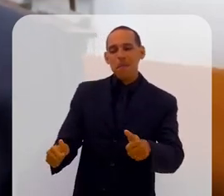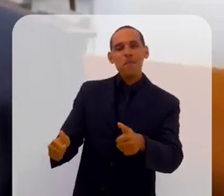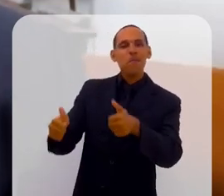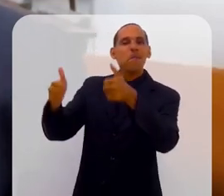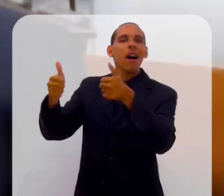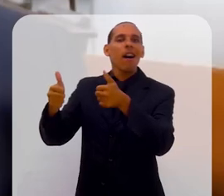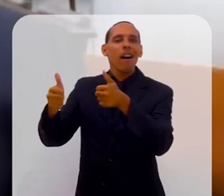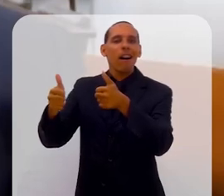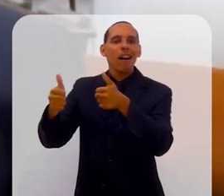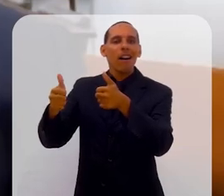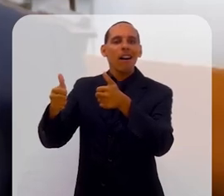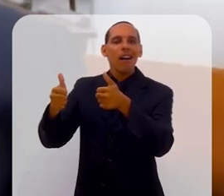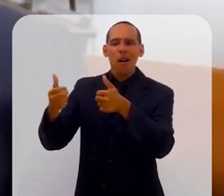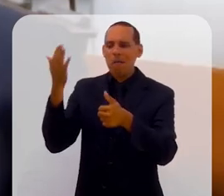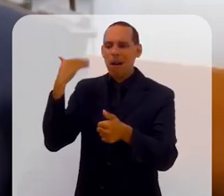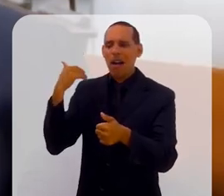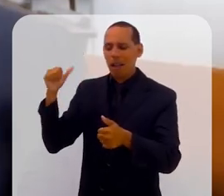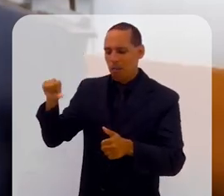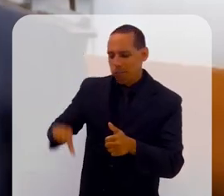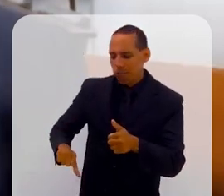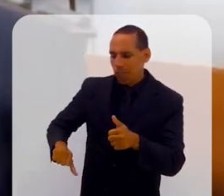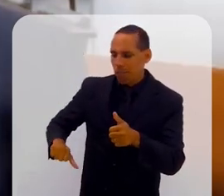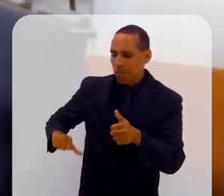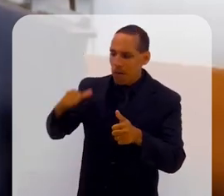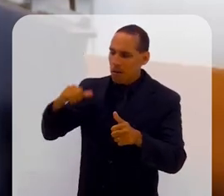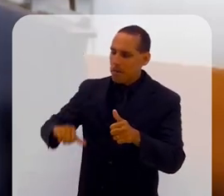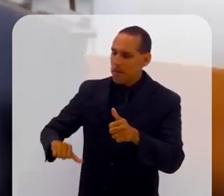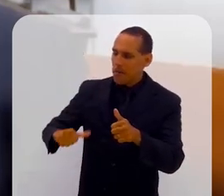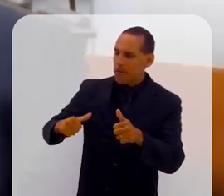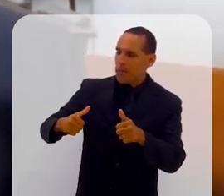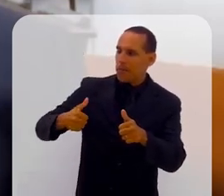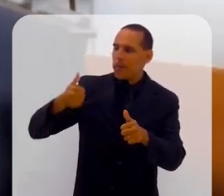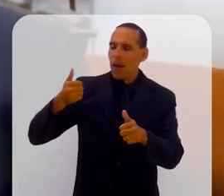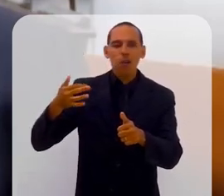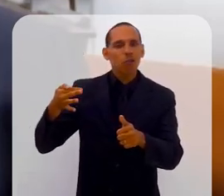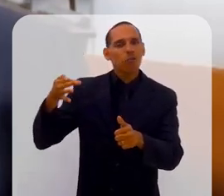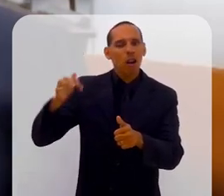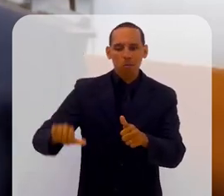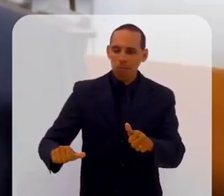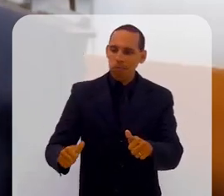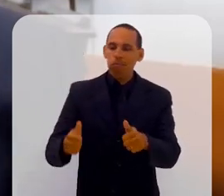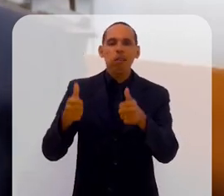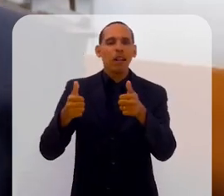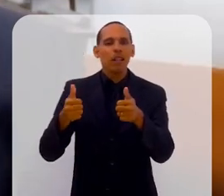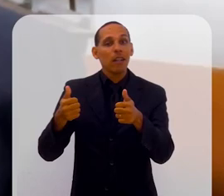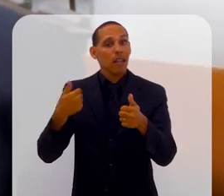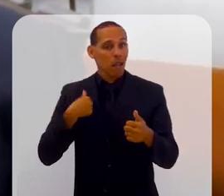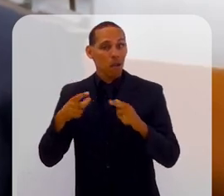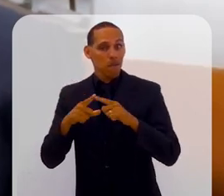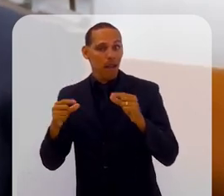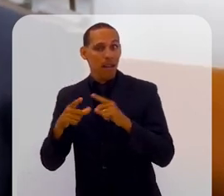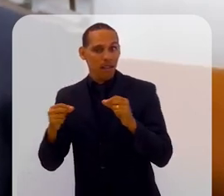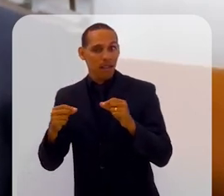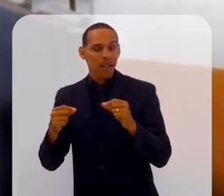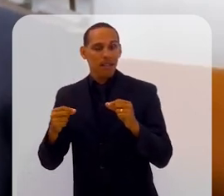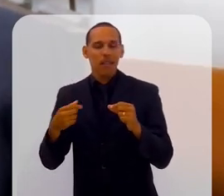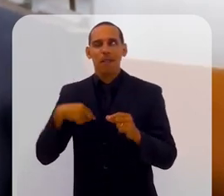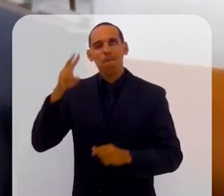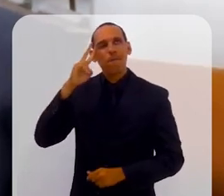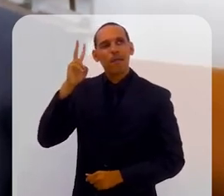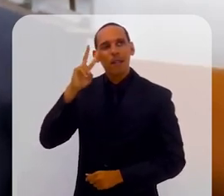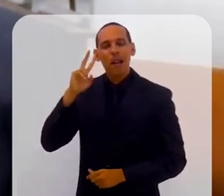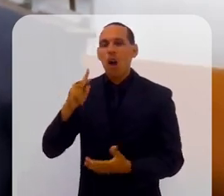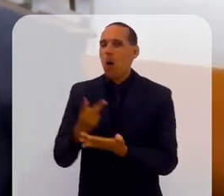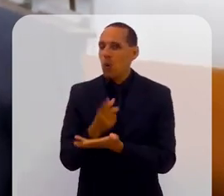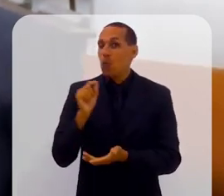que o que eu era e queria ser melhor do que os outros. Então, por exemplo, em Brasília, eu lembro de um episódio